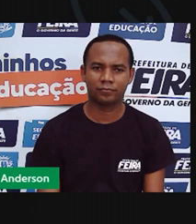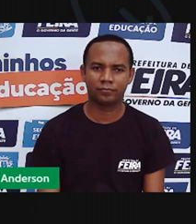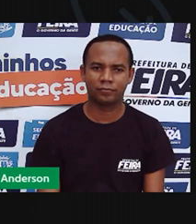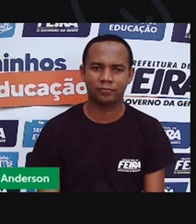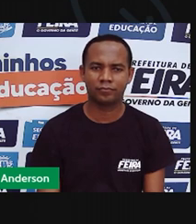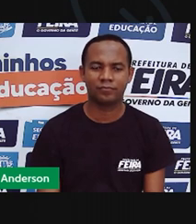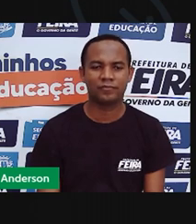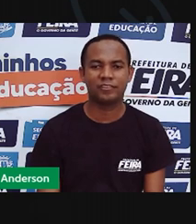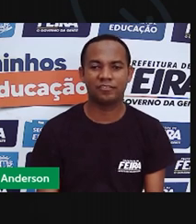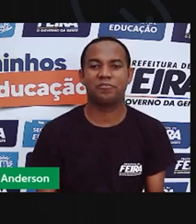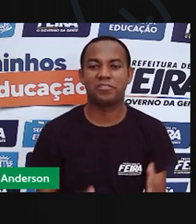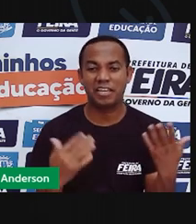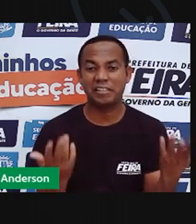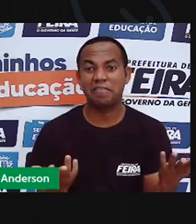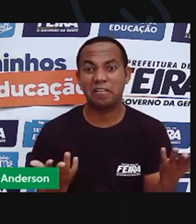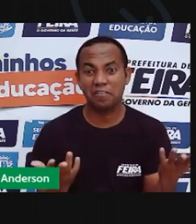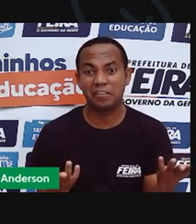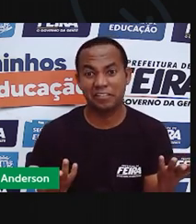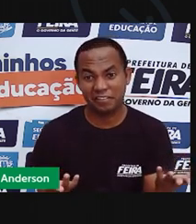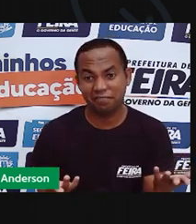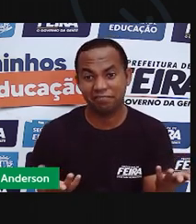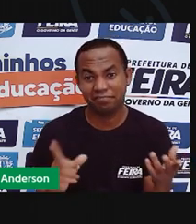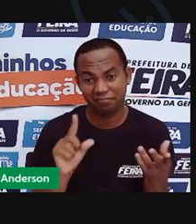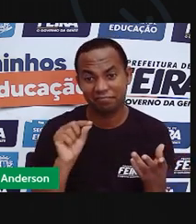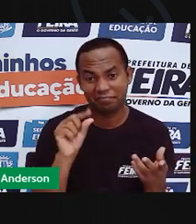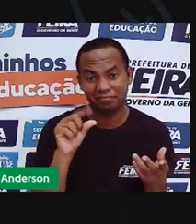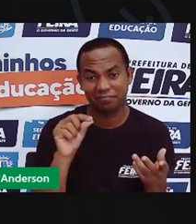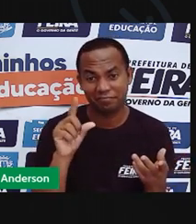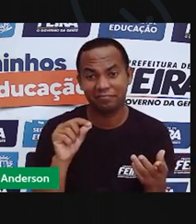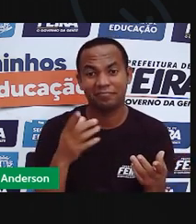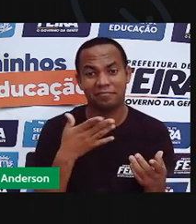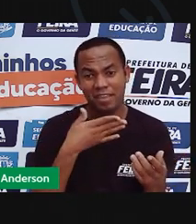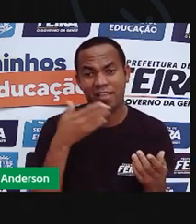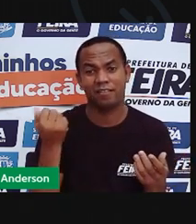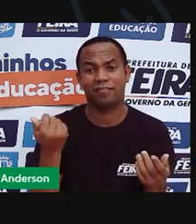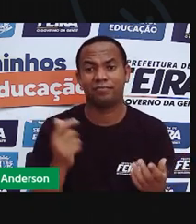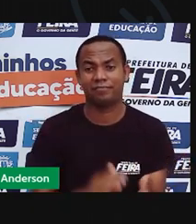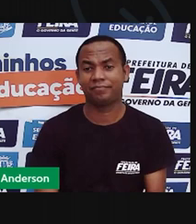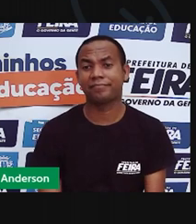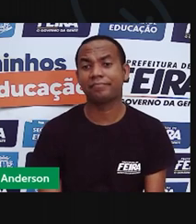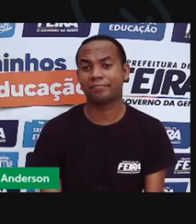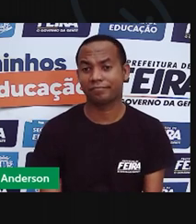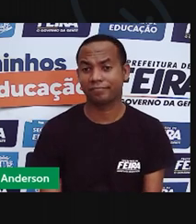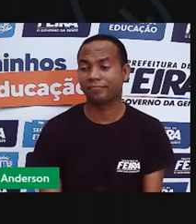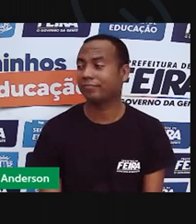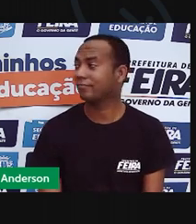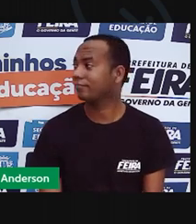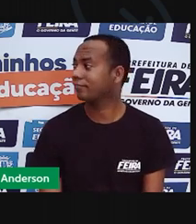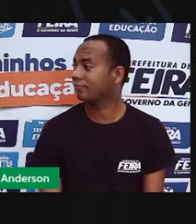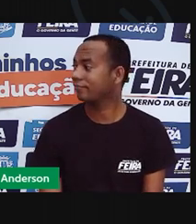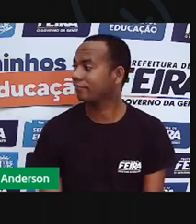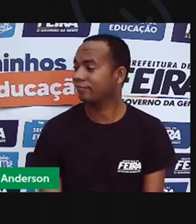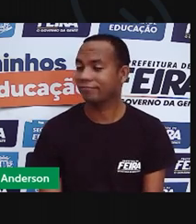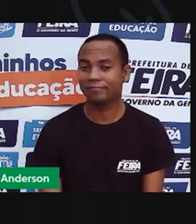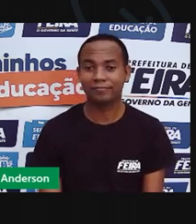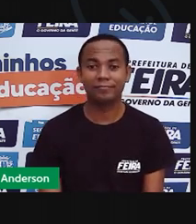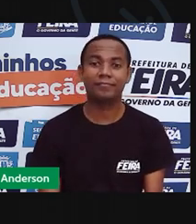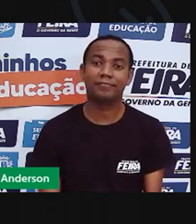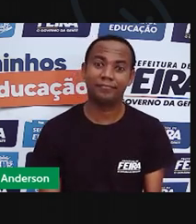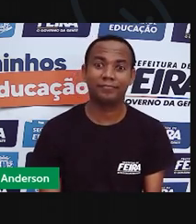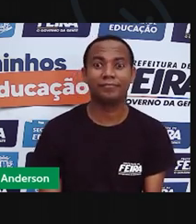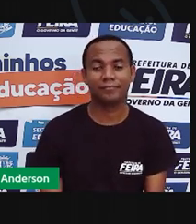uma cola, a gente pode usar o durex. O certo é uma cola. Mas se você não tiver uma cola, Ana, você pode usar durex.